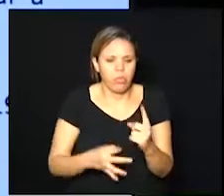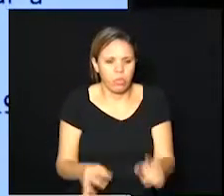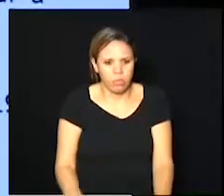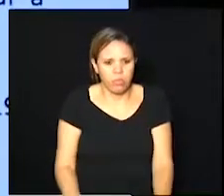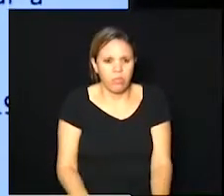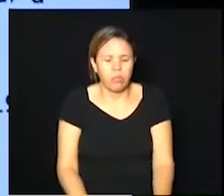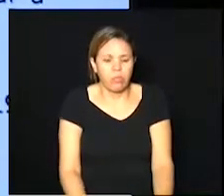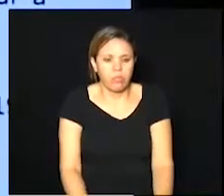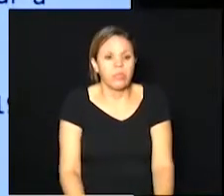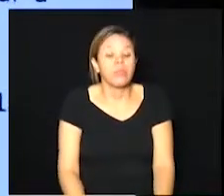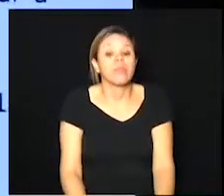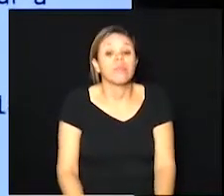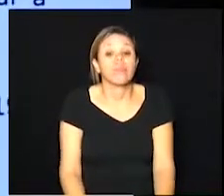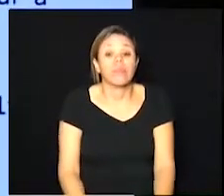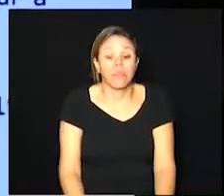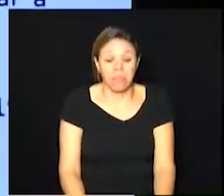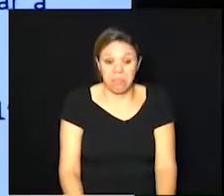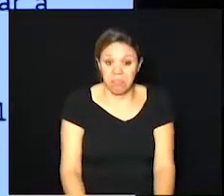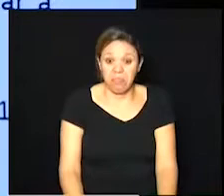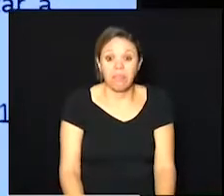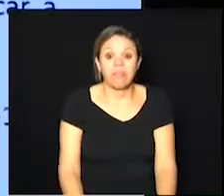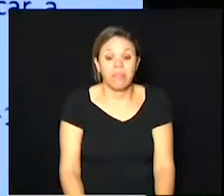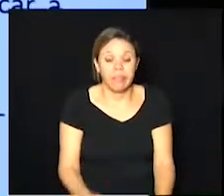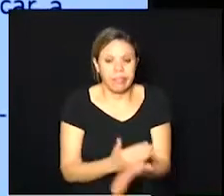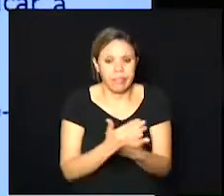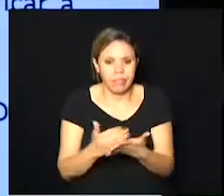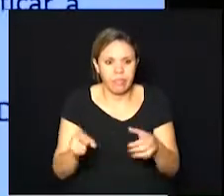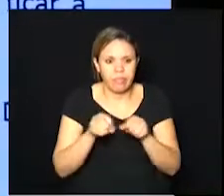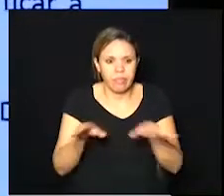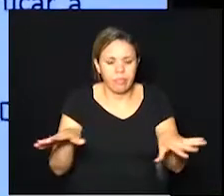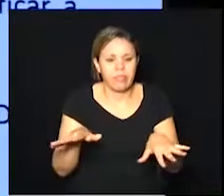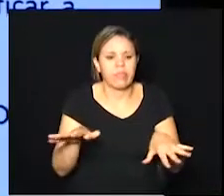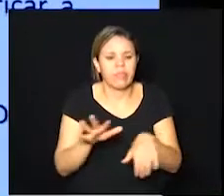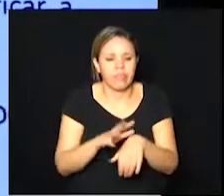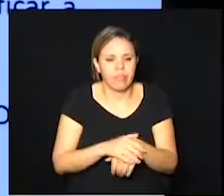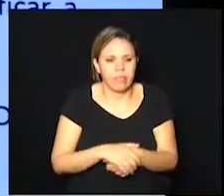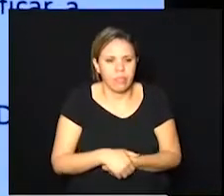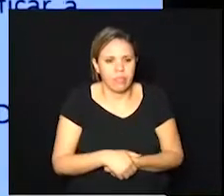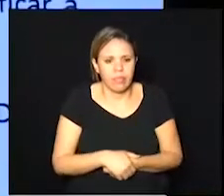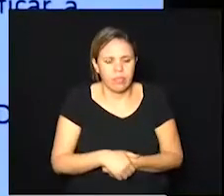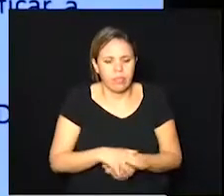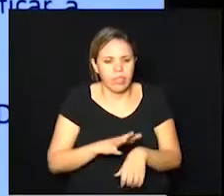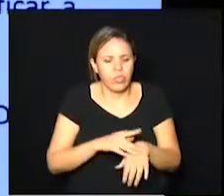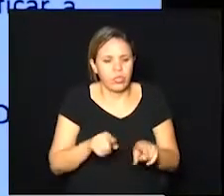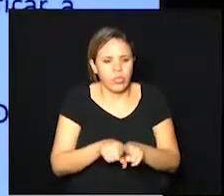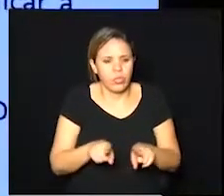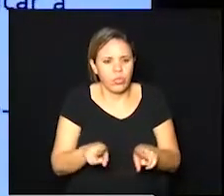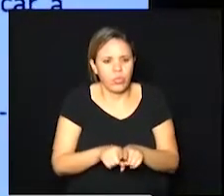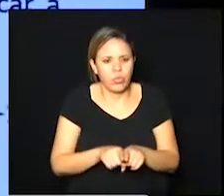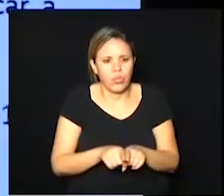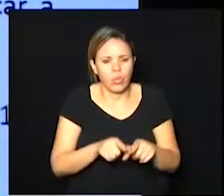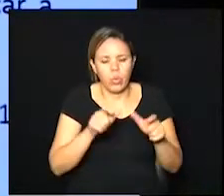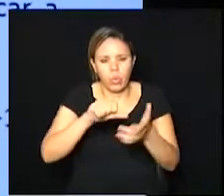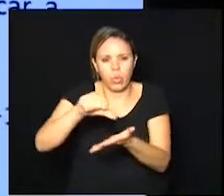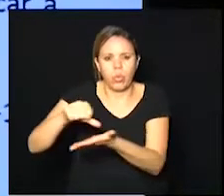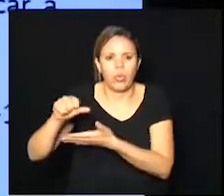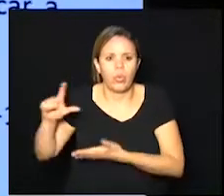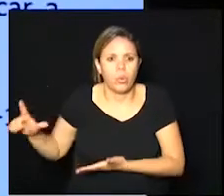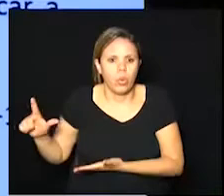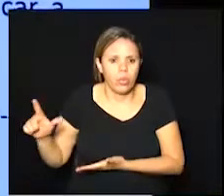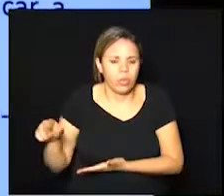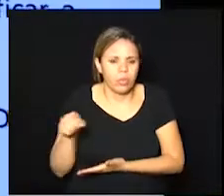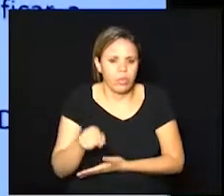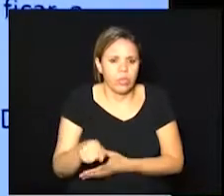coloca embora o início da transmissão tenha ocorrido no distrito leste a prevalência da covid-19